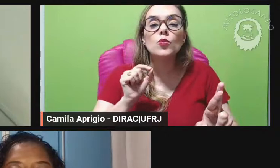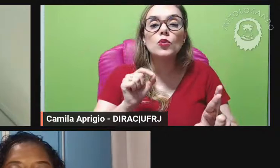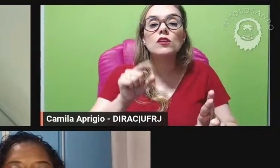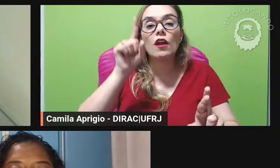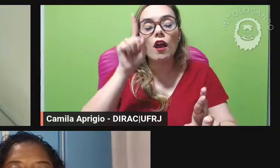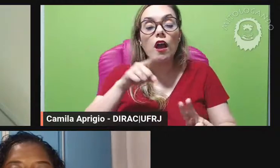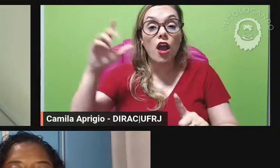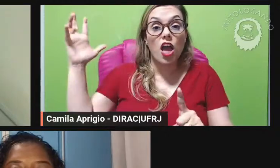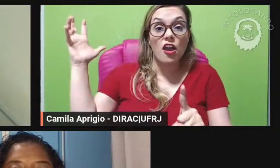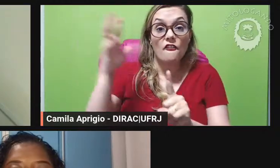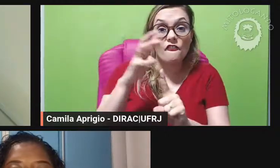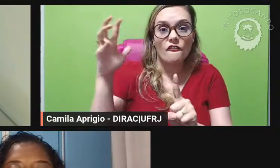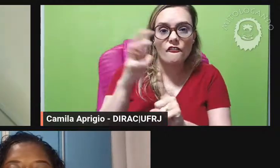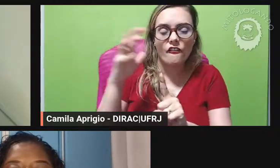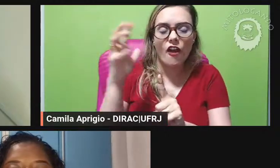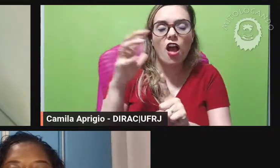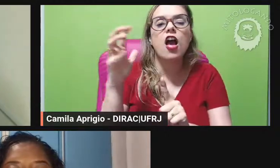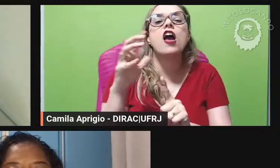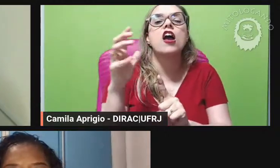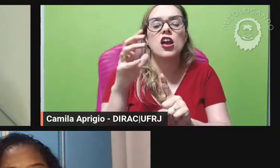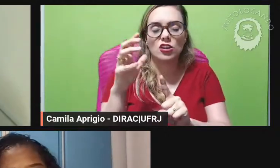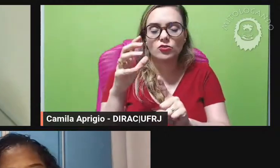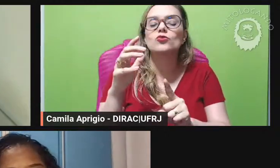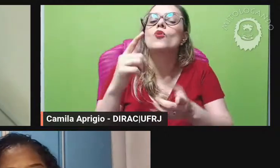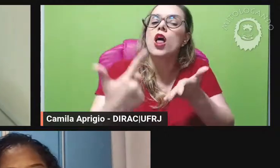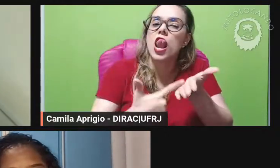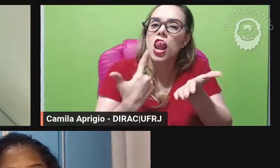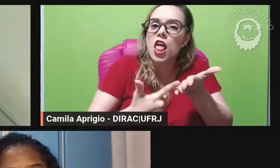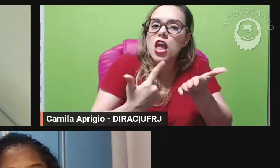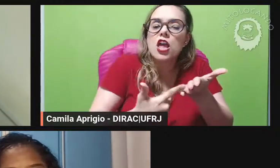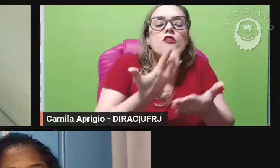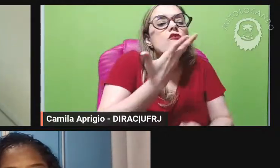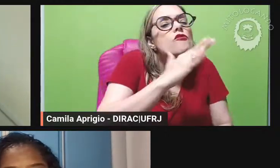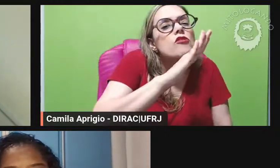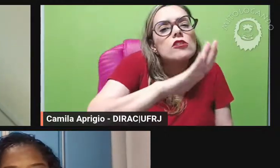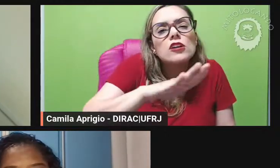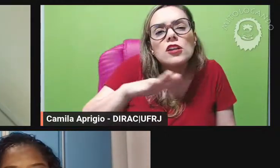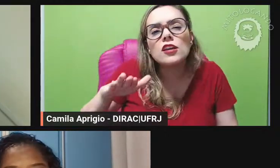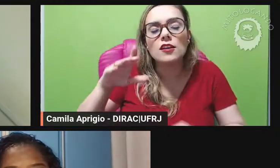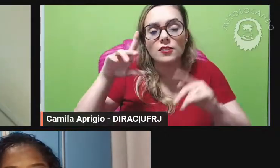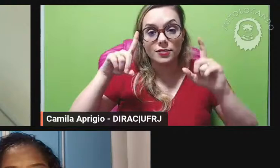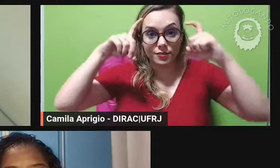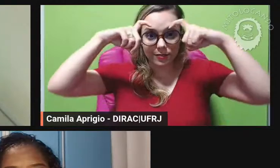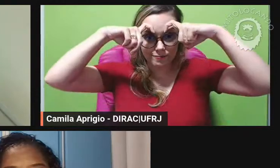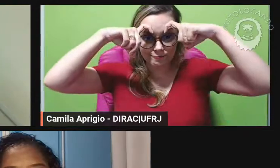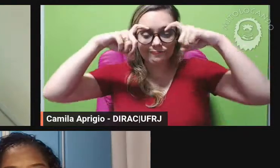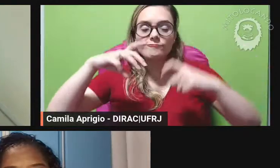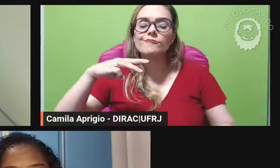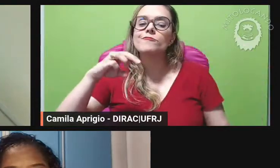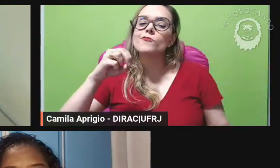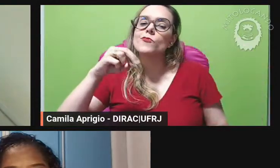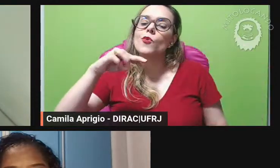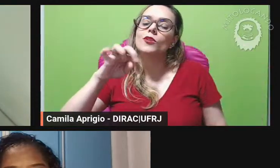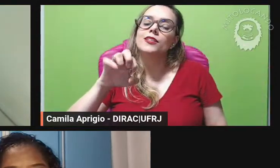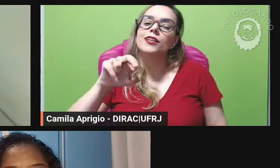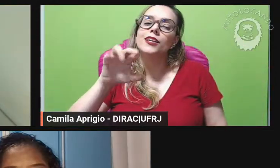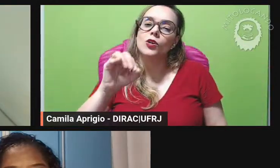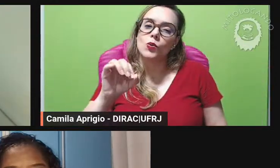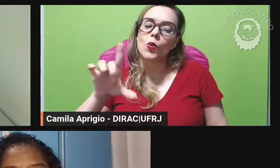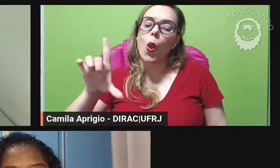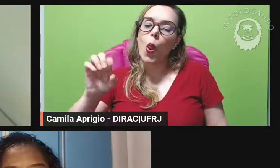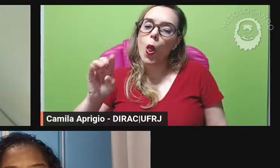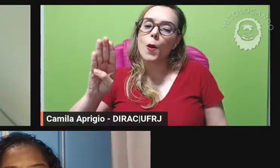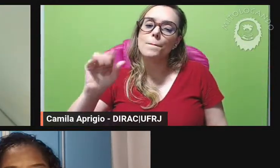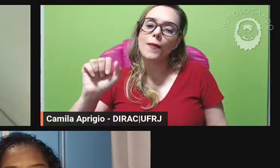efeito fábula na obra infantil de Monteiro Lobato um livro incrível que está disponível inclusive para download na página da